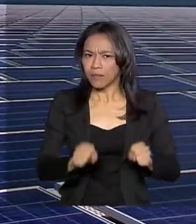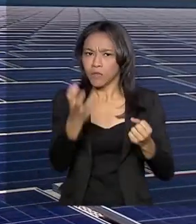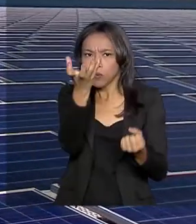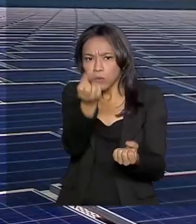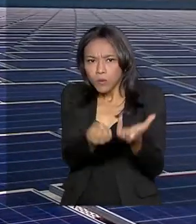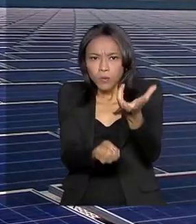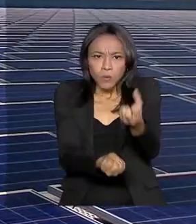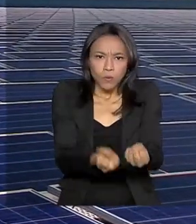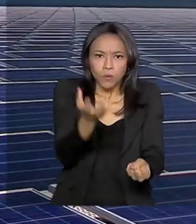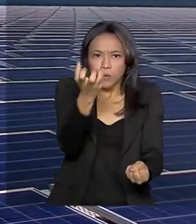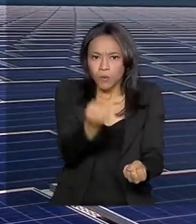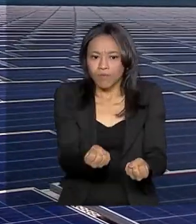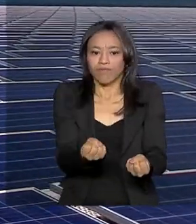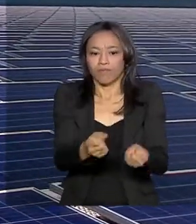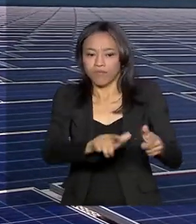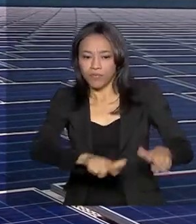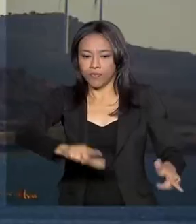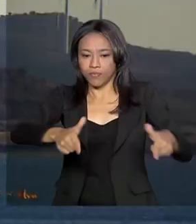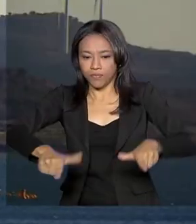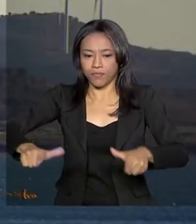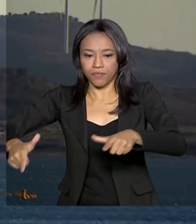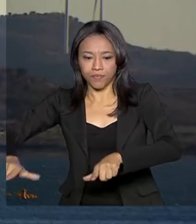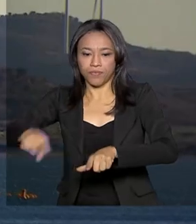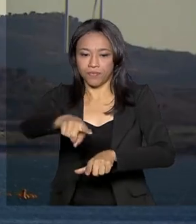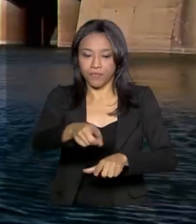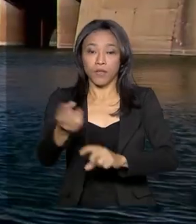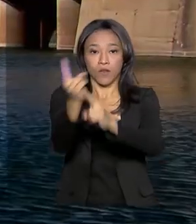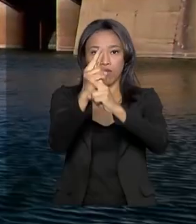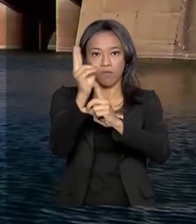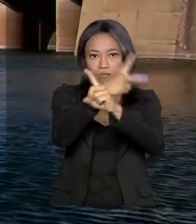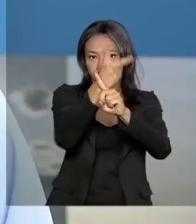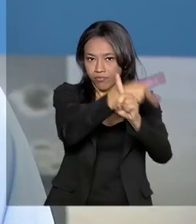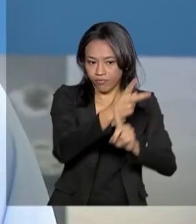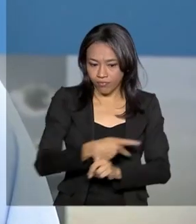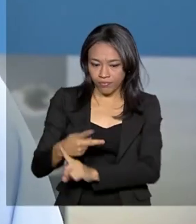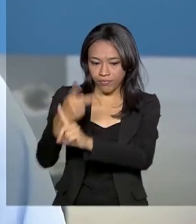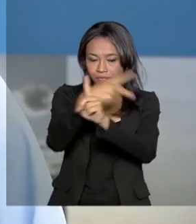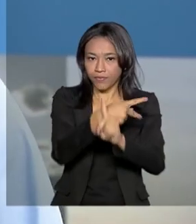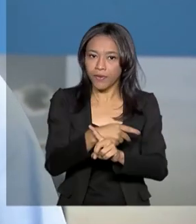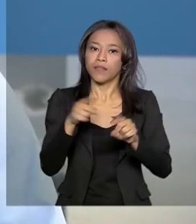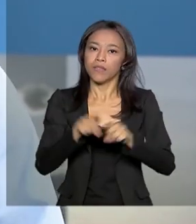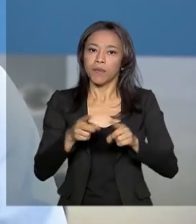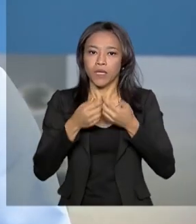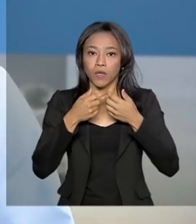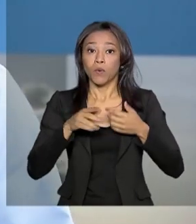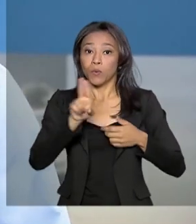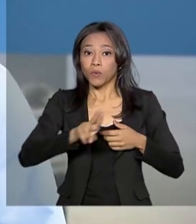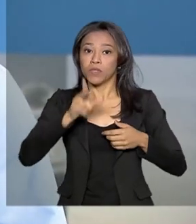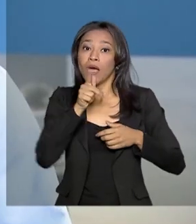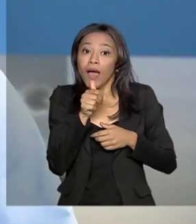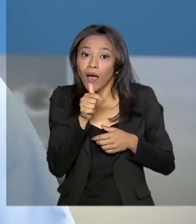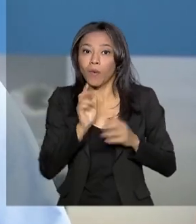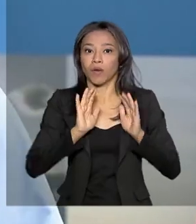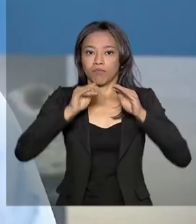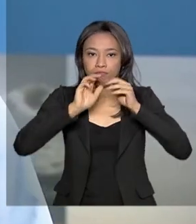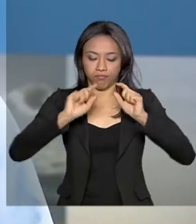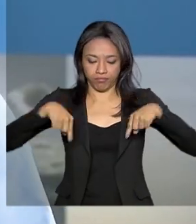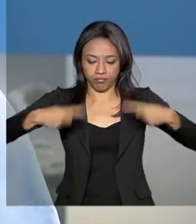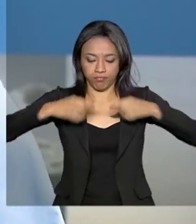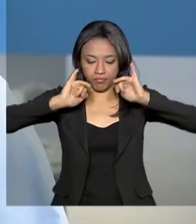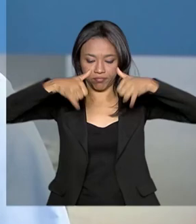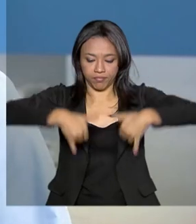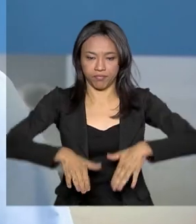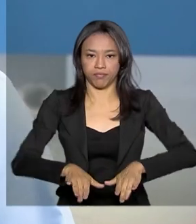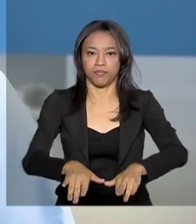energia disponível na área, solar, eólica e hidráulica. Se nós formos utilizar o máximo do potencial